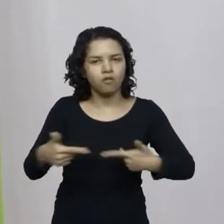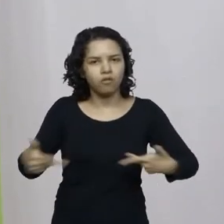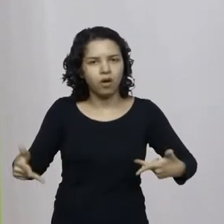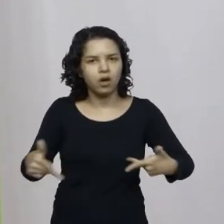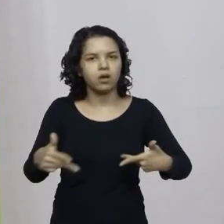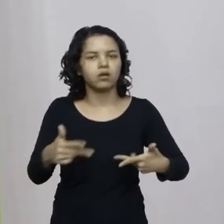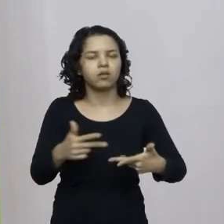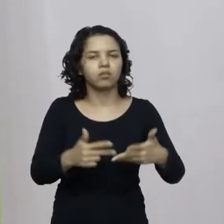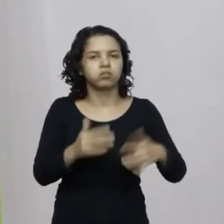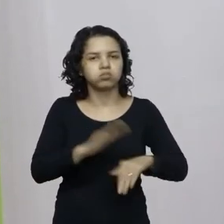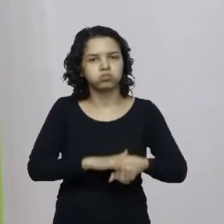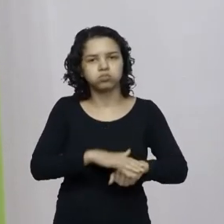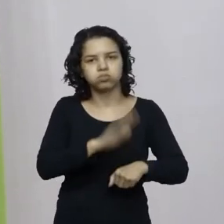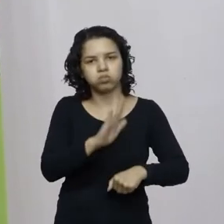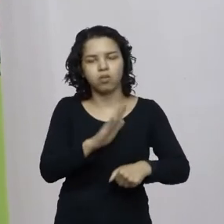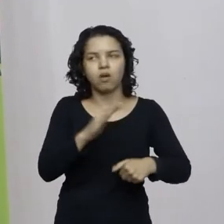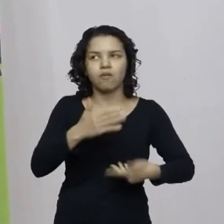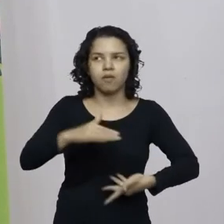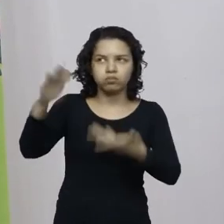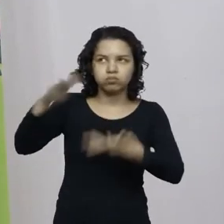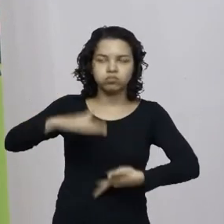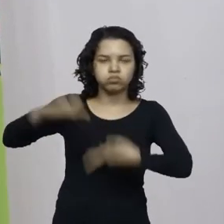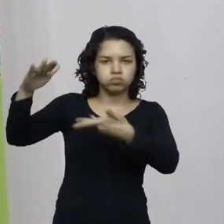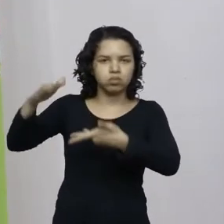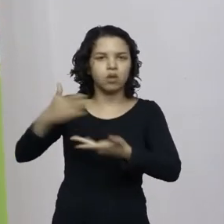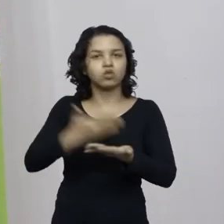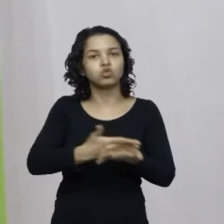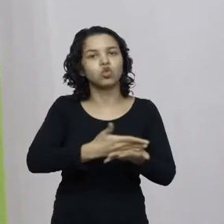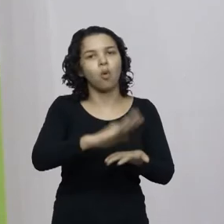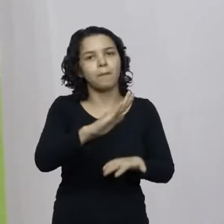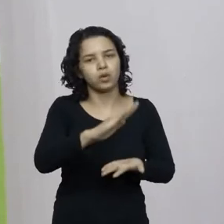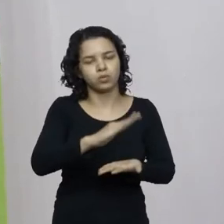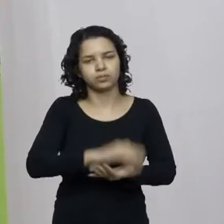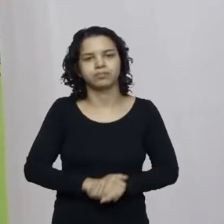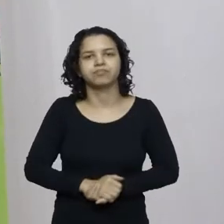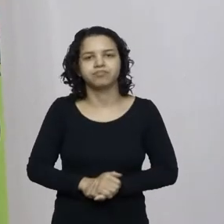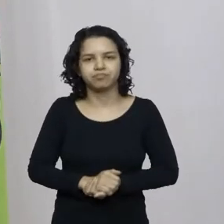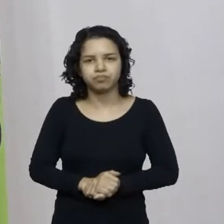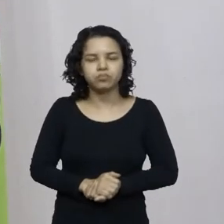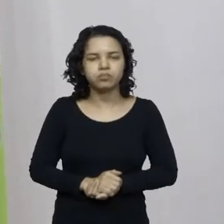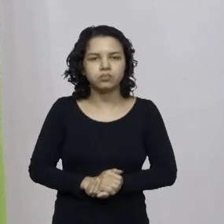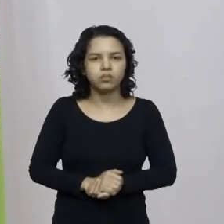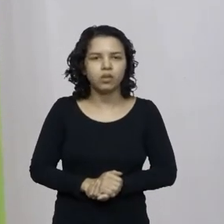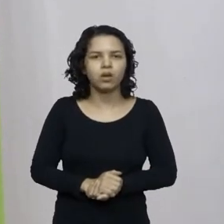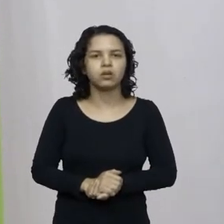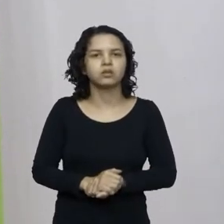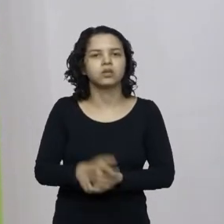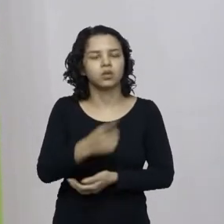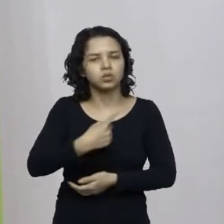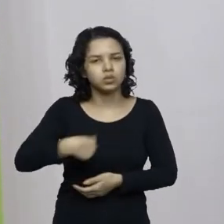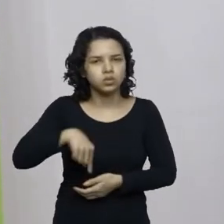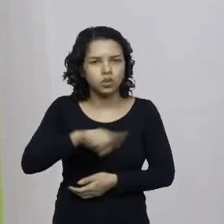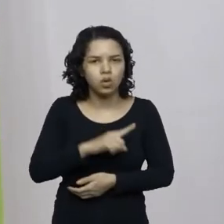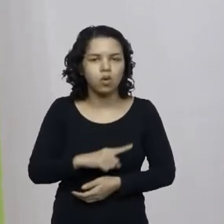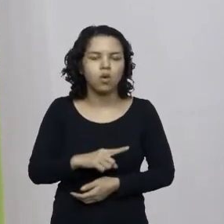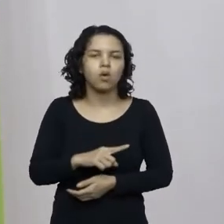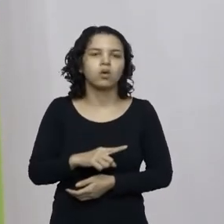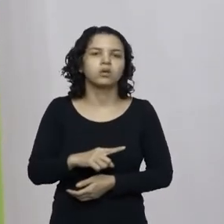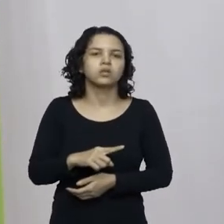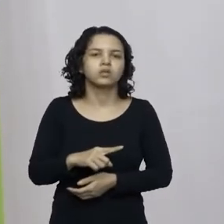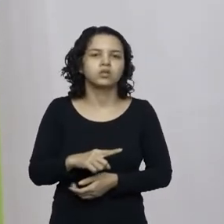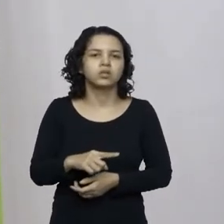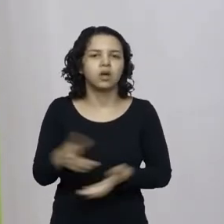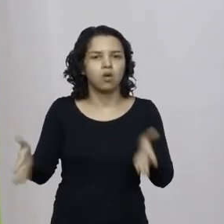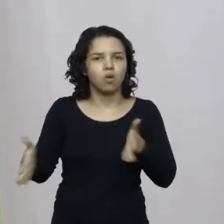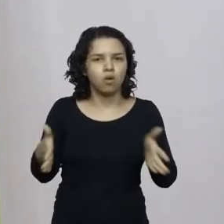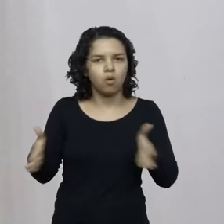e para quem não sabe está ali uma oportunidade maravilhosa de turismo de conhecer sem contar aquela sensação que agora do inverno